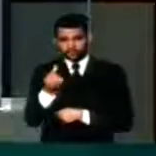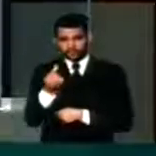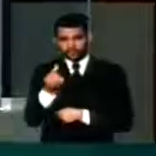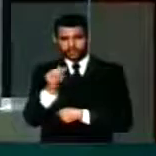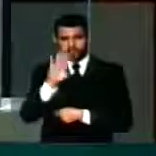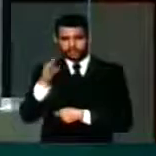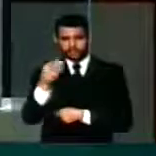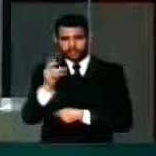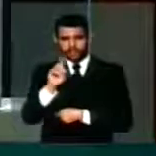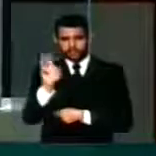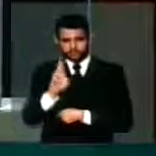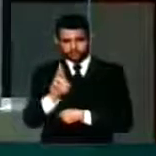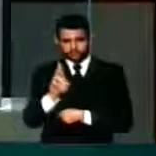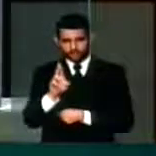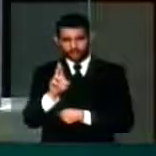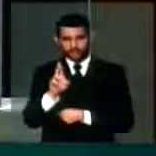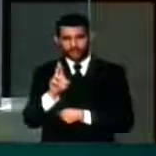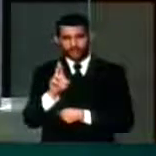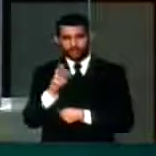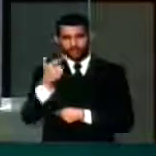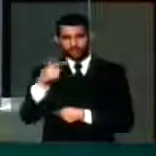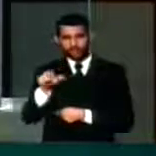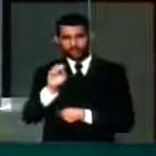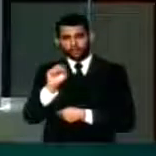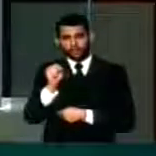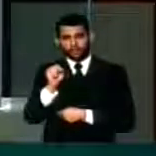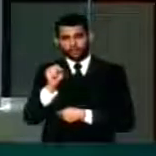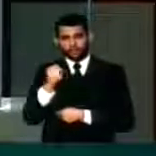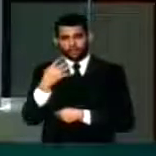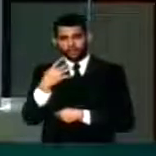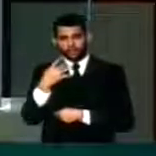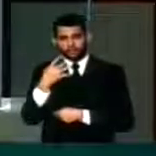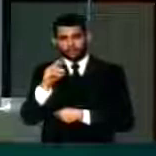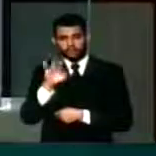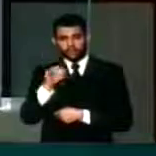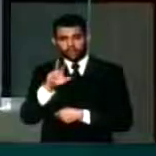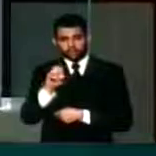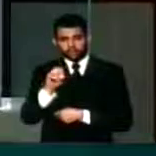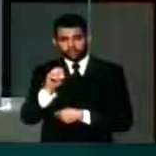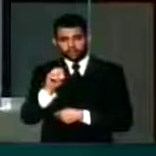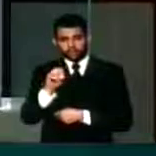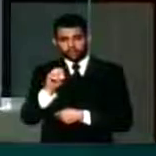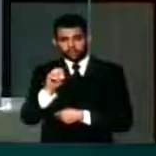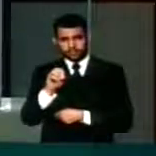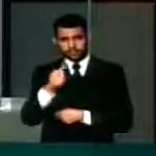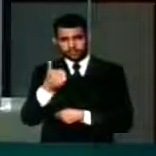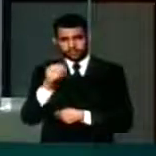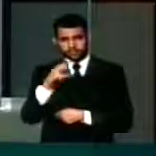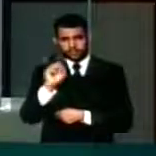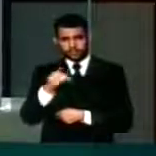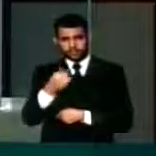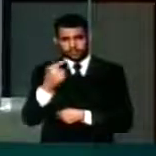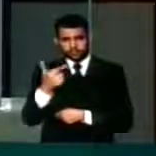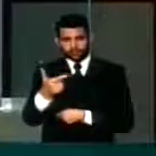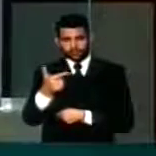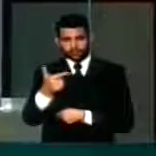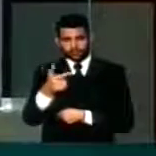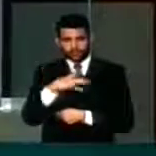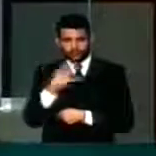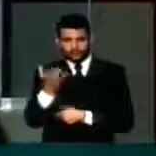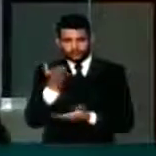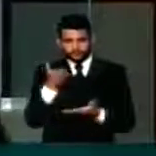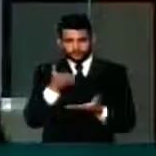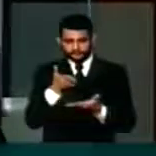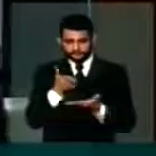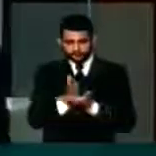bilhões de reais contra os 84 bilhões dos 13,2% que se